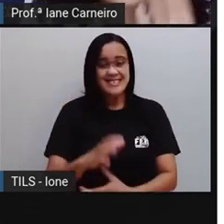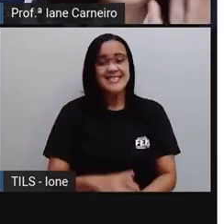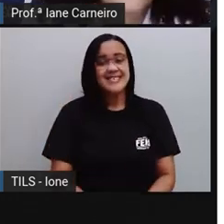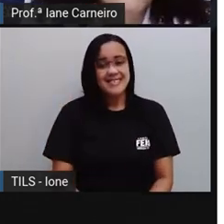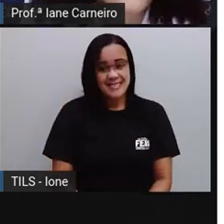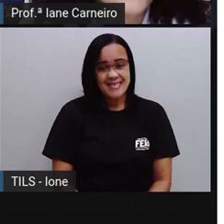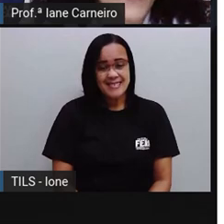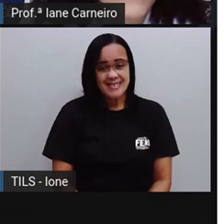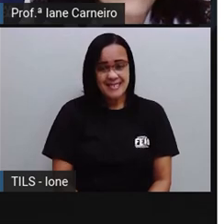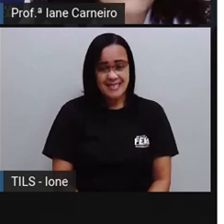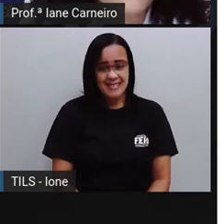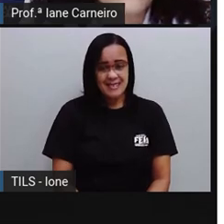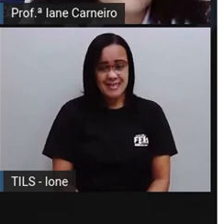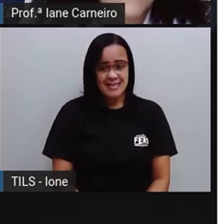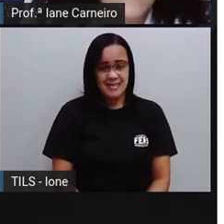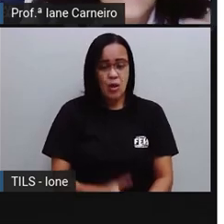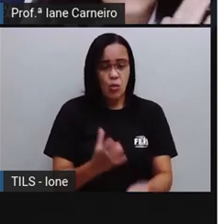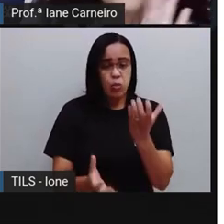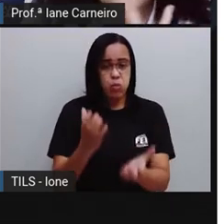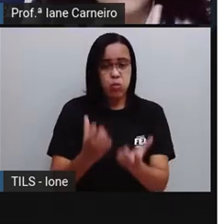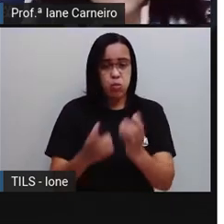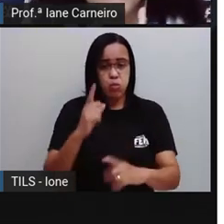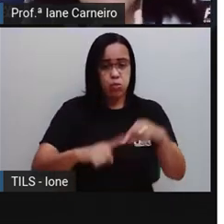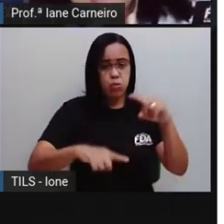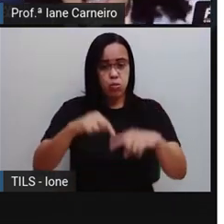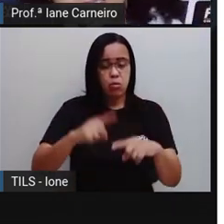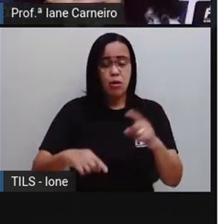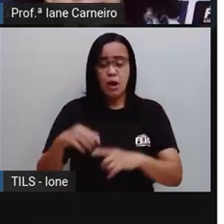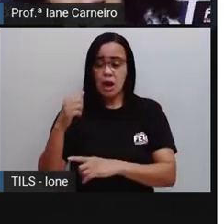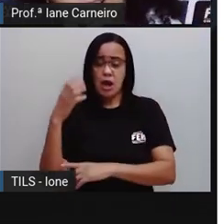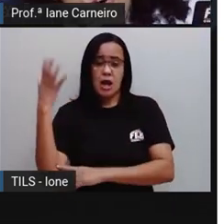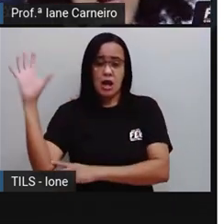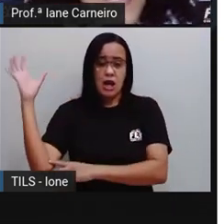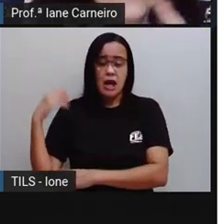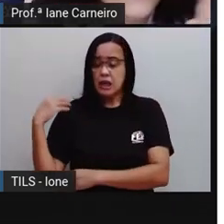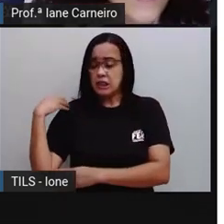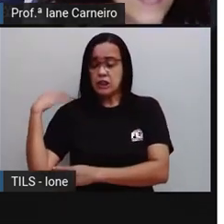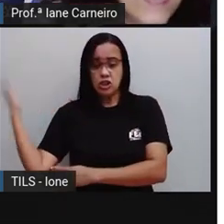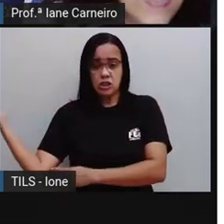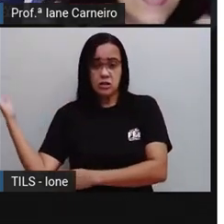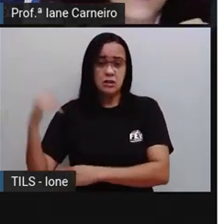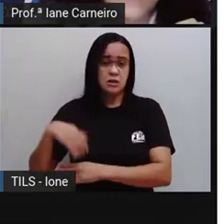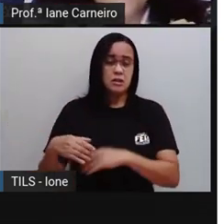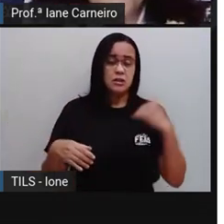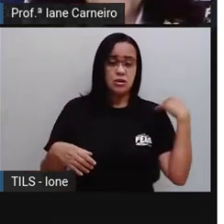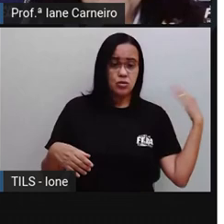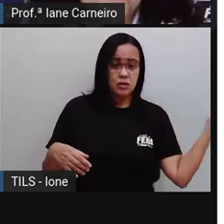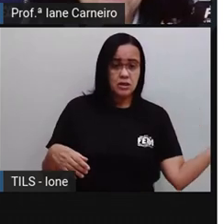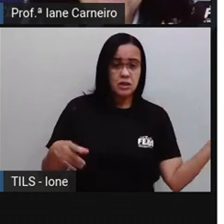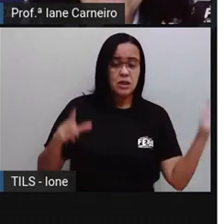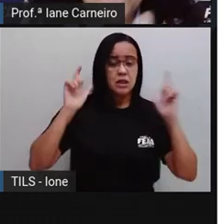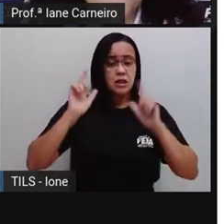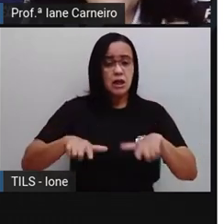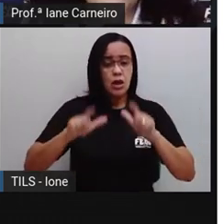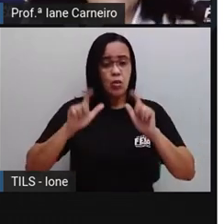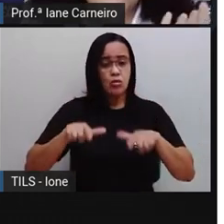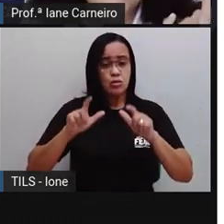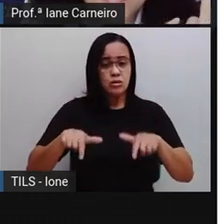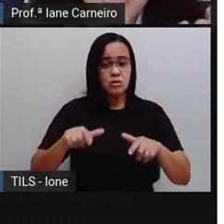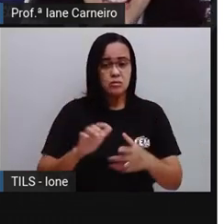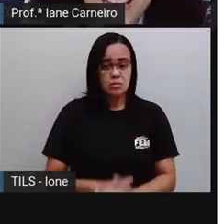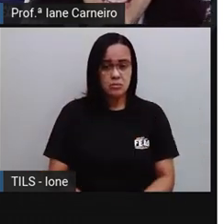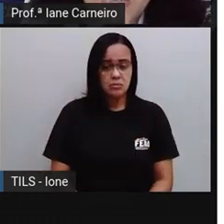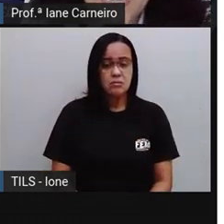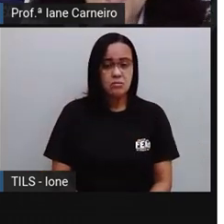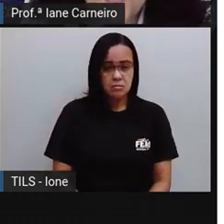Onde está a fogueira? Está à direita da tela ou à esquerda da tela? A